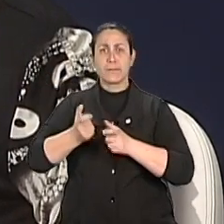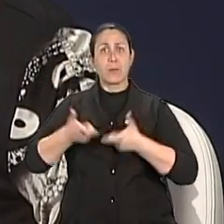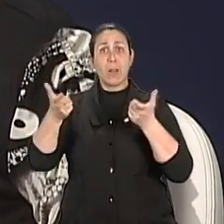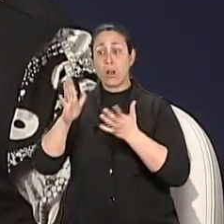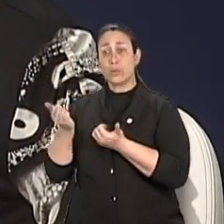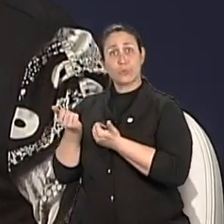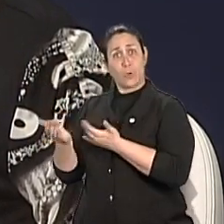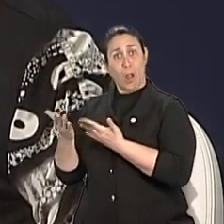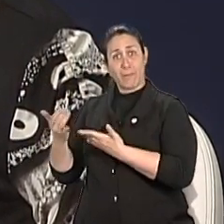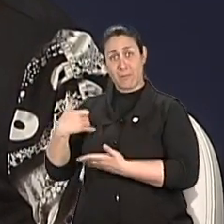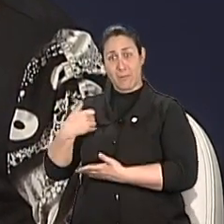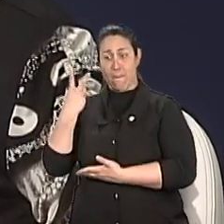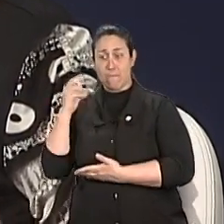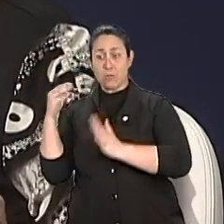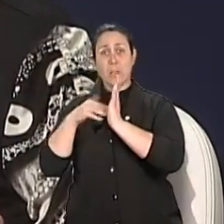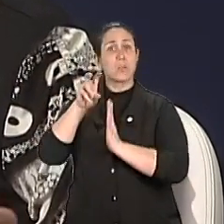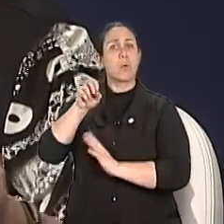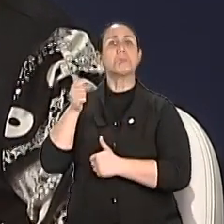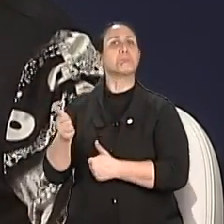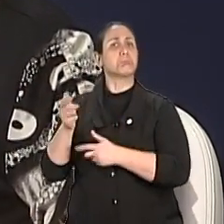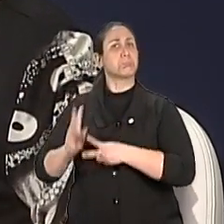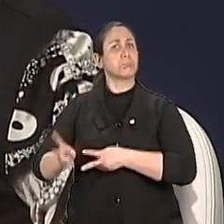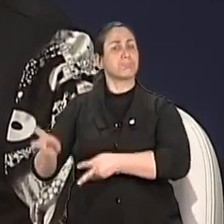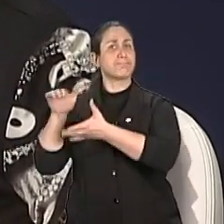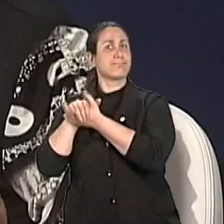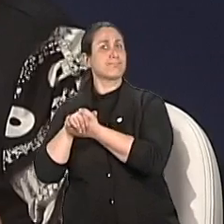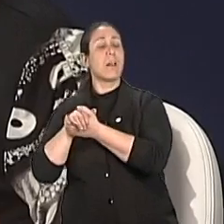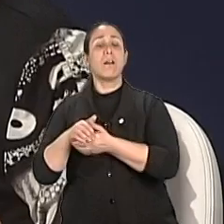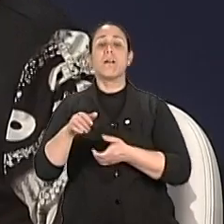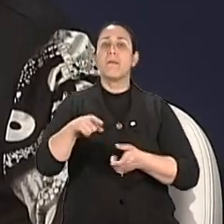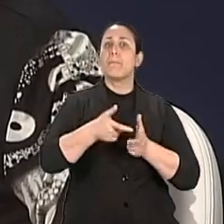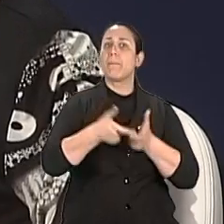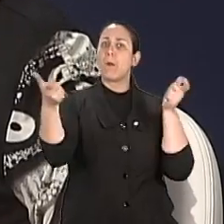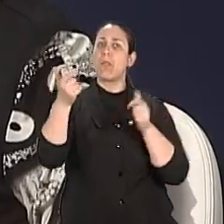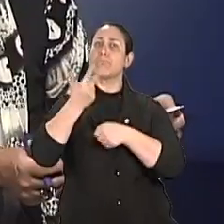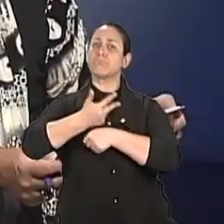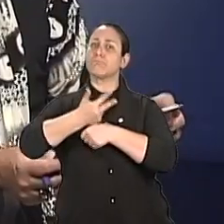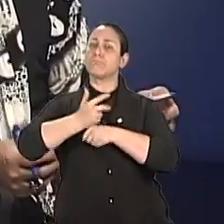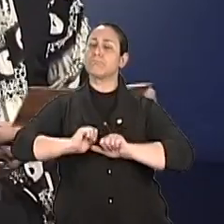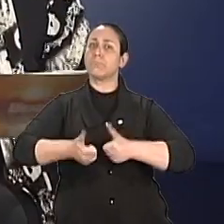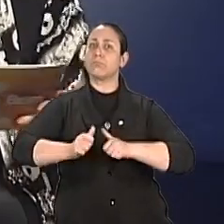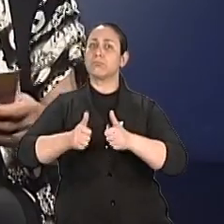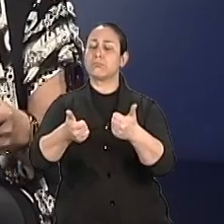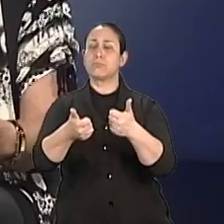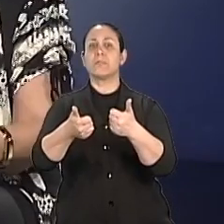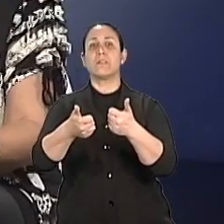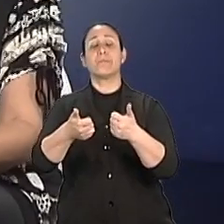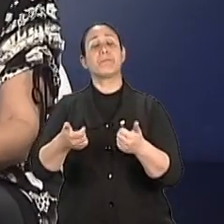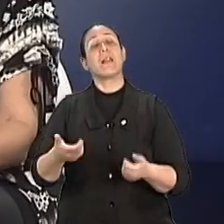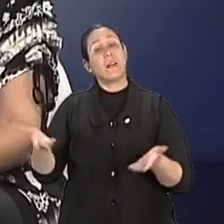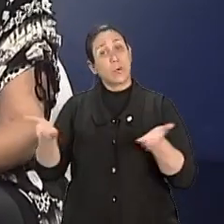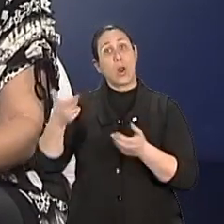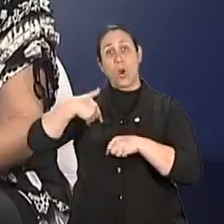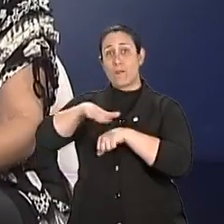de 20 a 50 anos. Por isso, a pauta deste programa, a separação na terceira idade, né? Eu converso agora